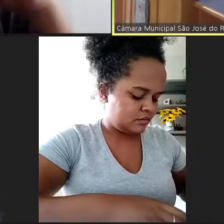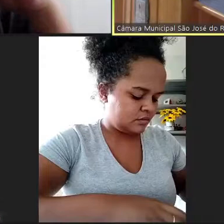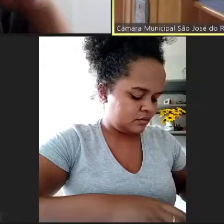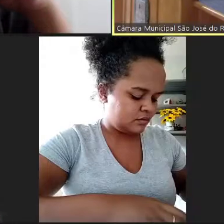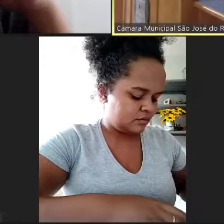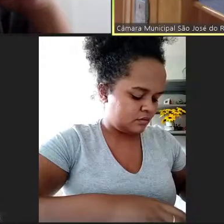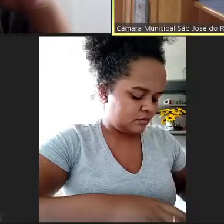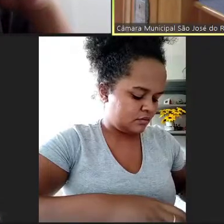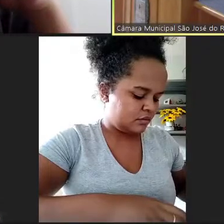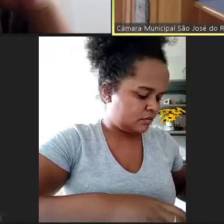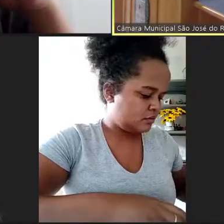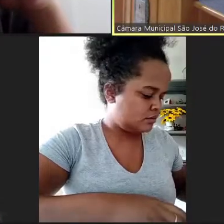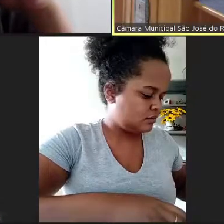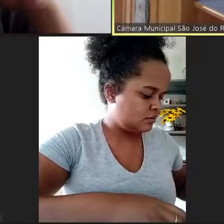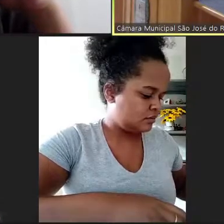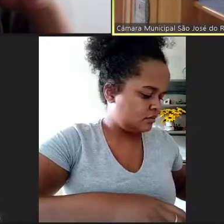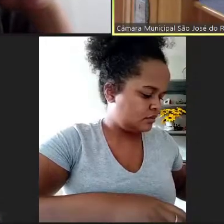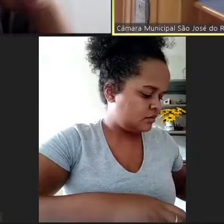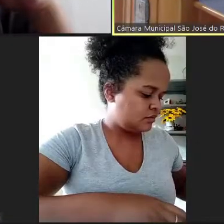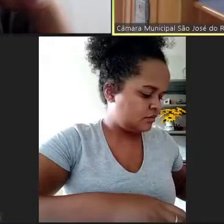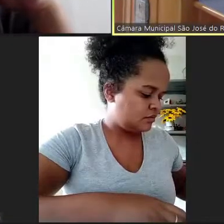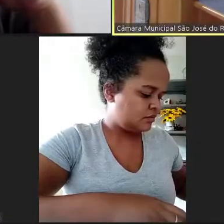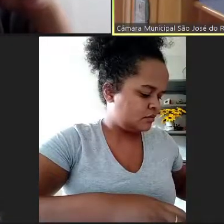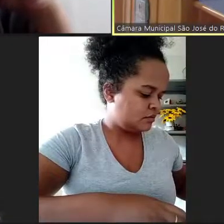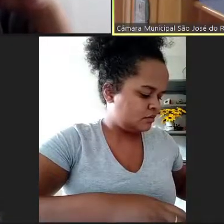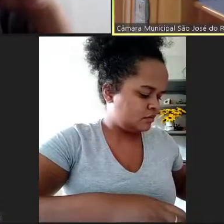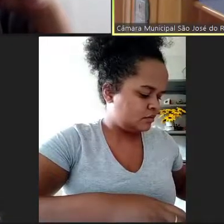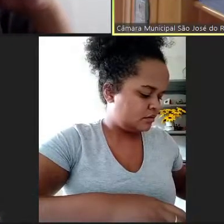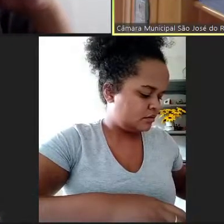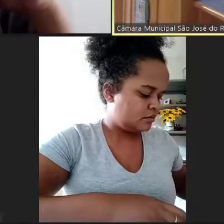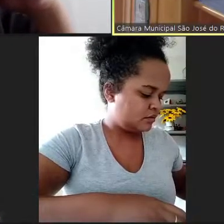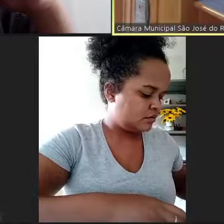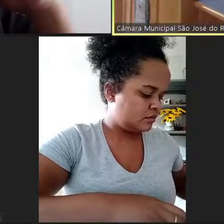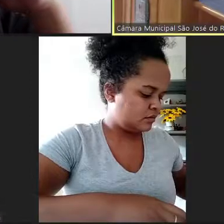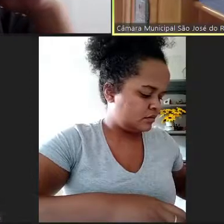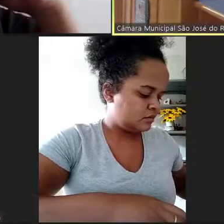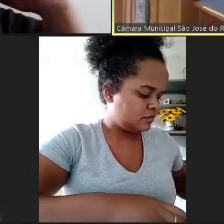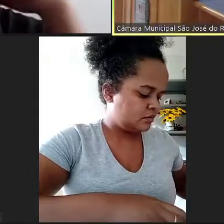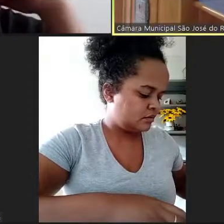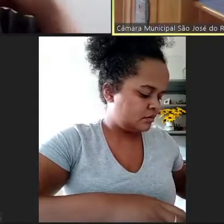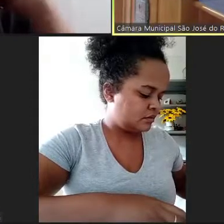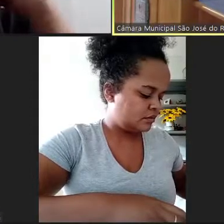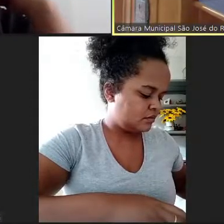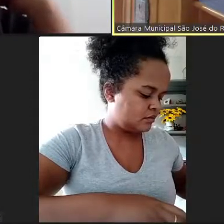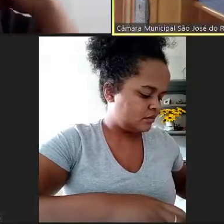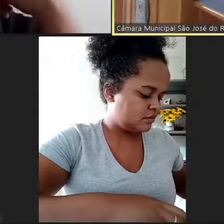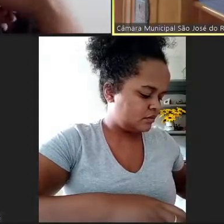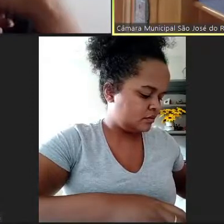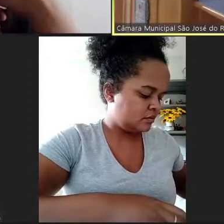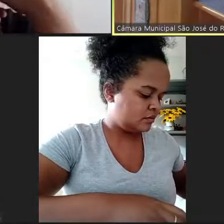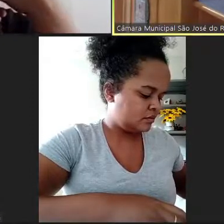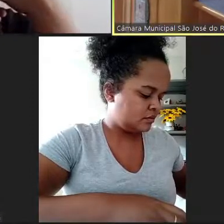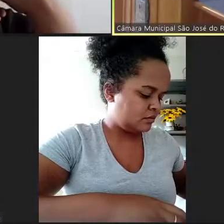Projeto de lei número 68, do Poder Executivo Municipal, de 31 de março de 2021, dispõe sobre a